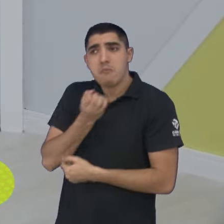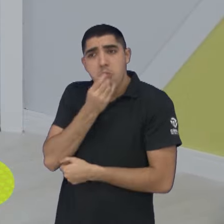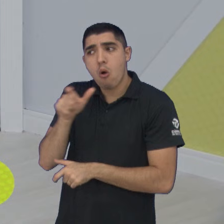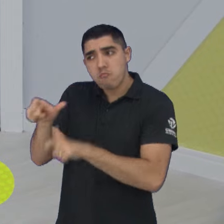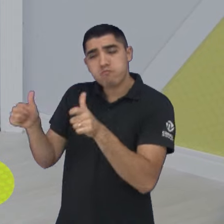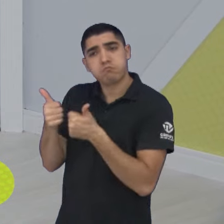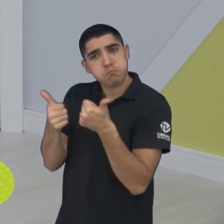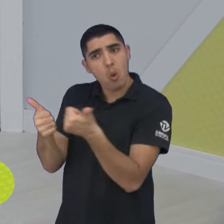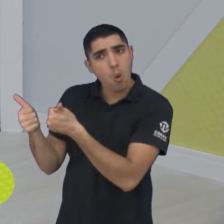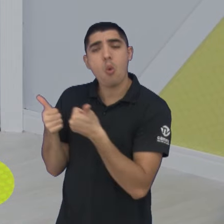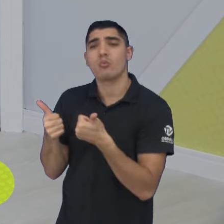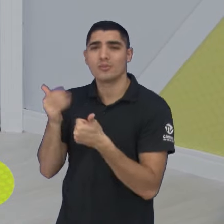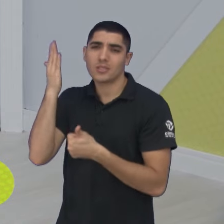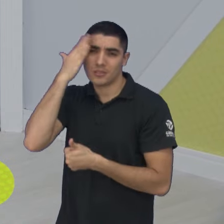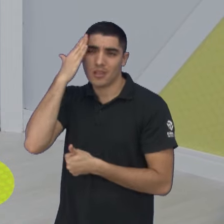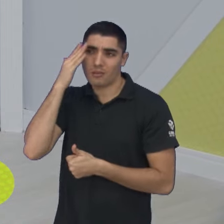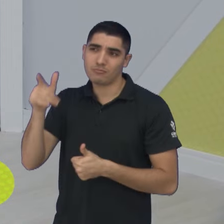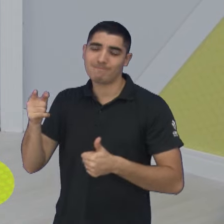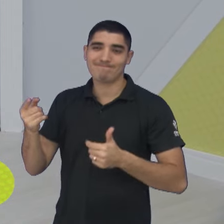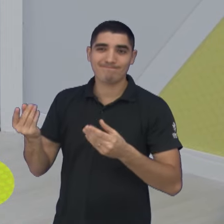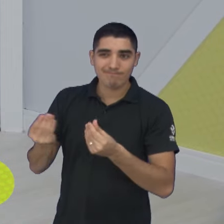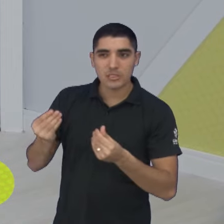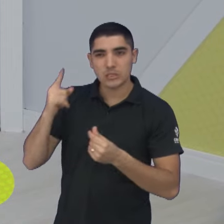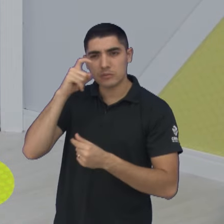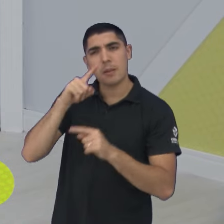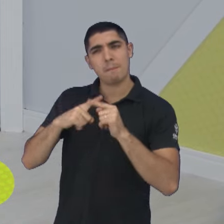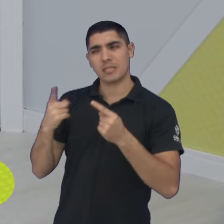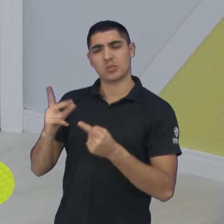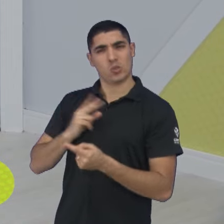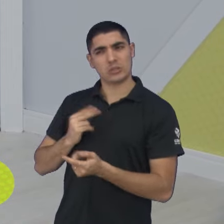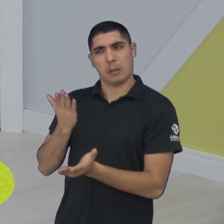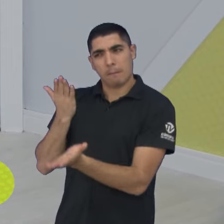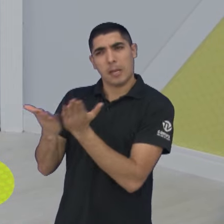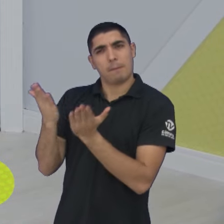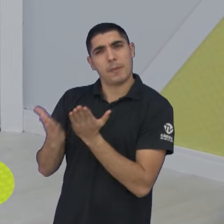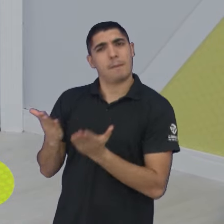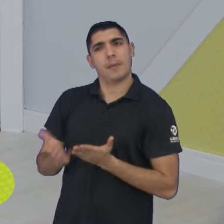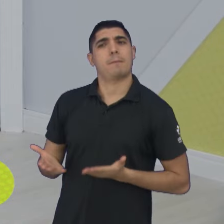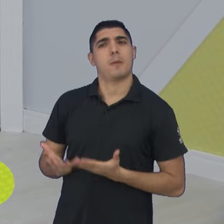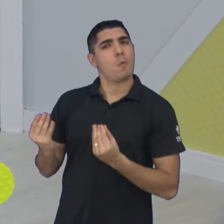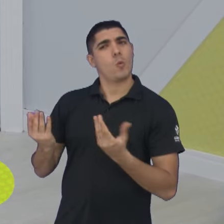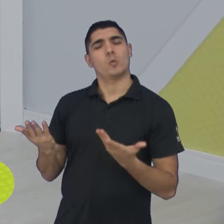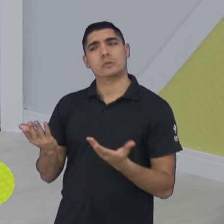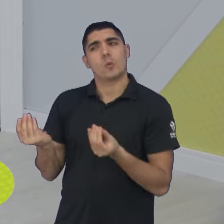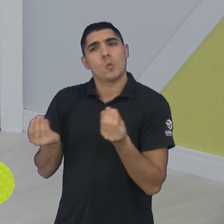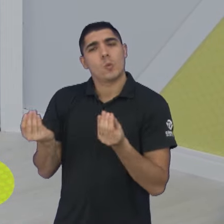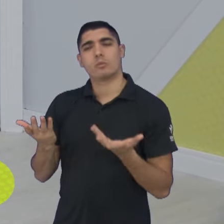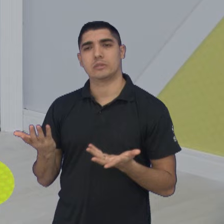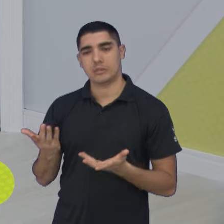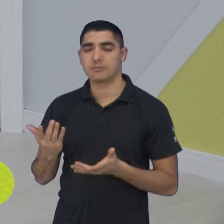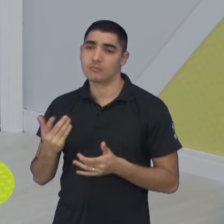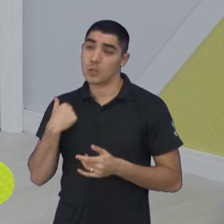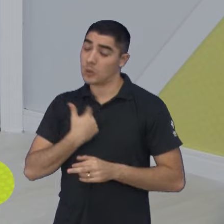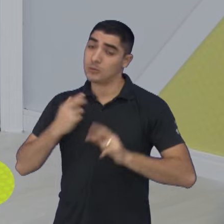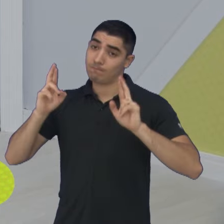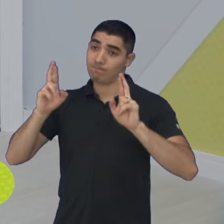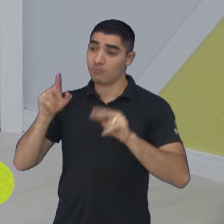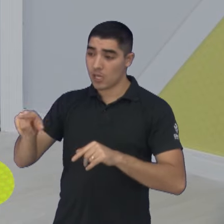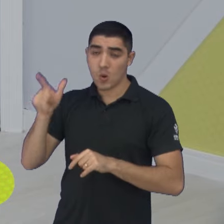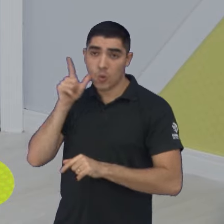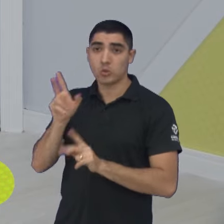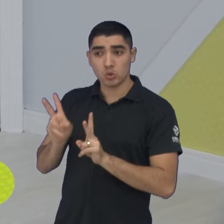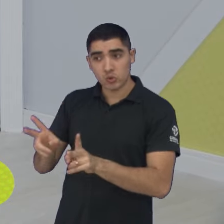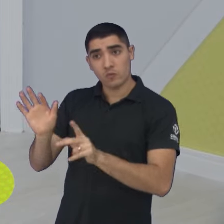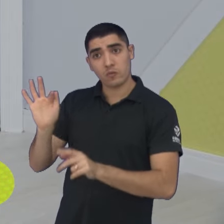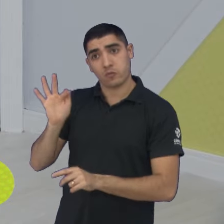padrões da competição. Mas não era pra estar com essa montoeira de derrotas seguidas aí, não. Vamos torcer que o time se reabilite na